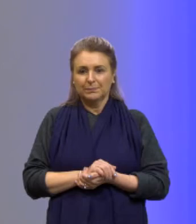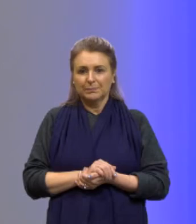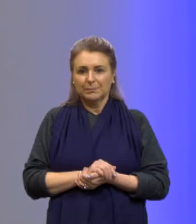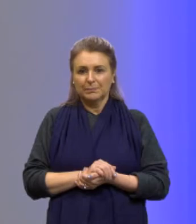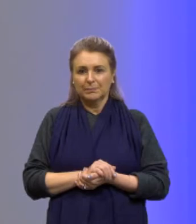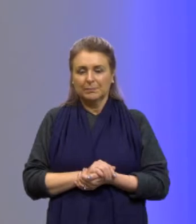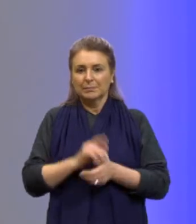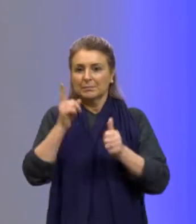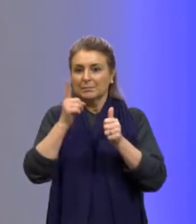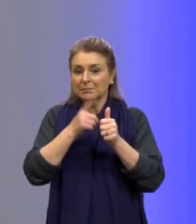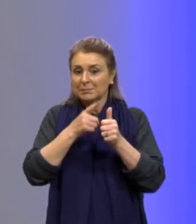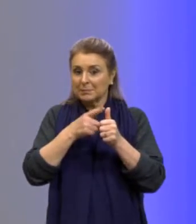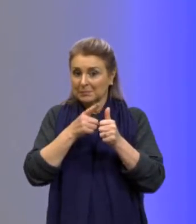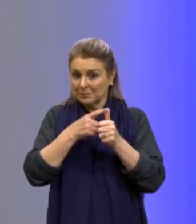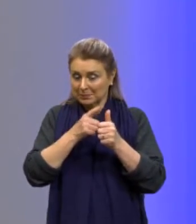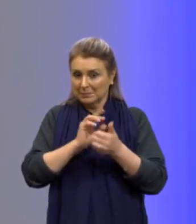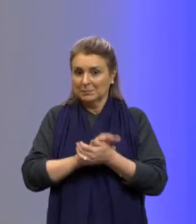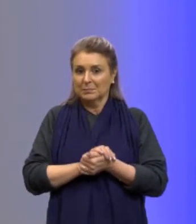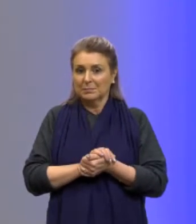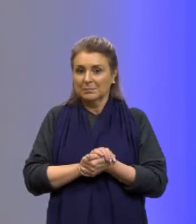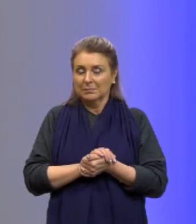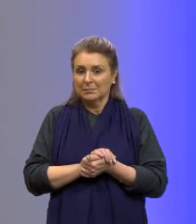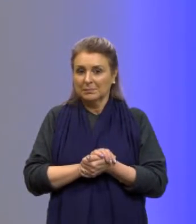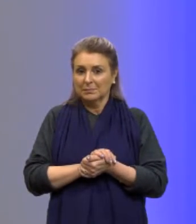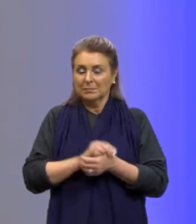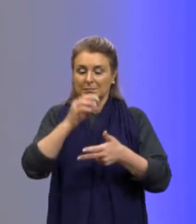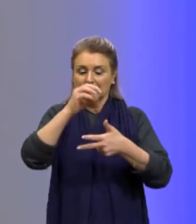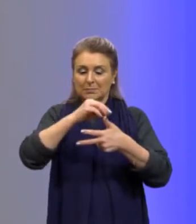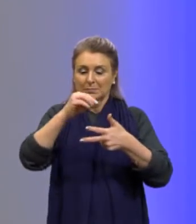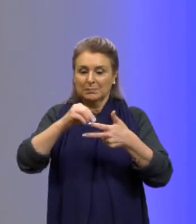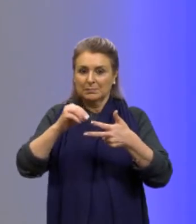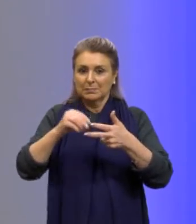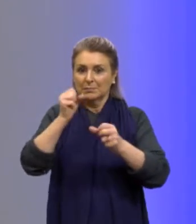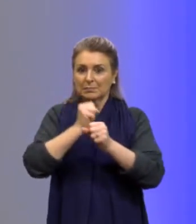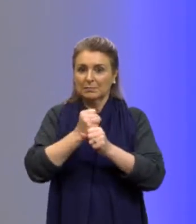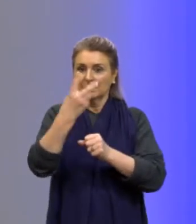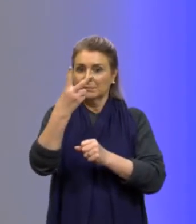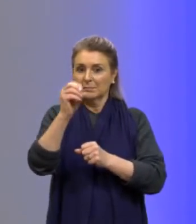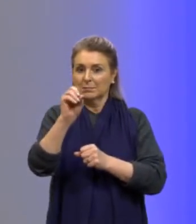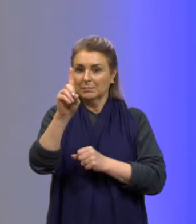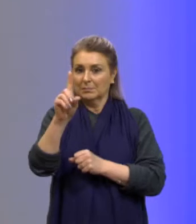essa primeira situação, que é uma situação do Enem de 2017.